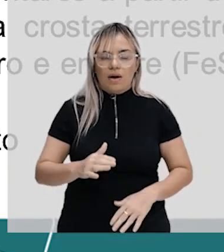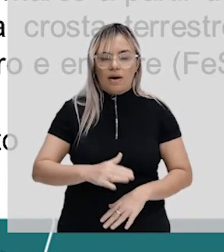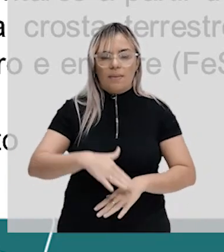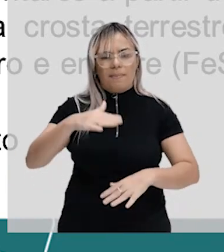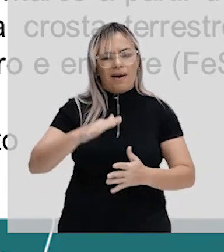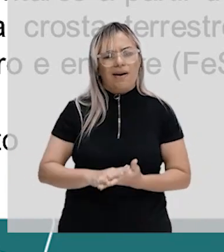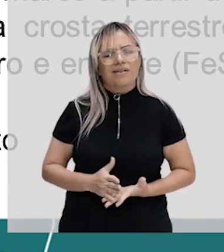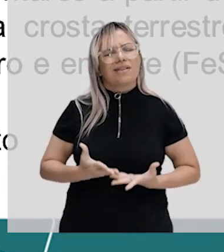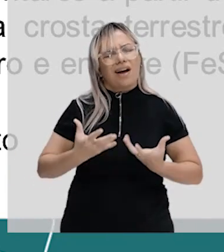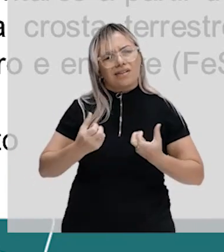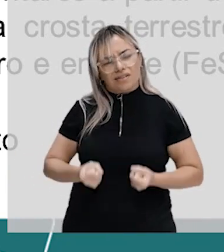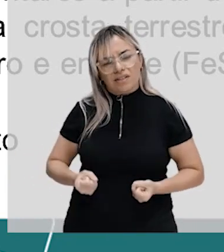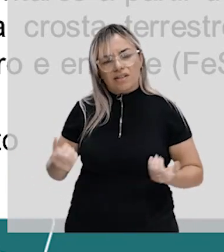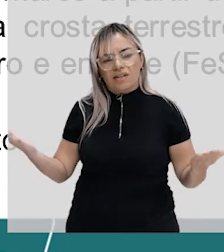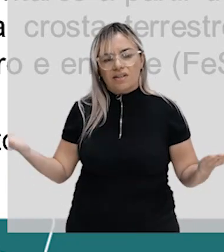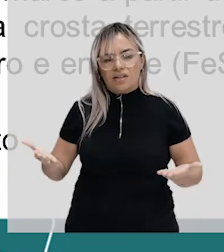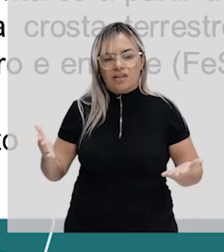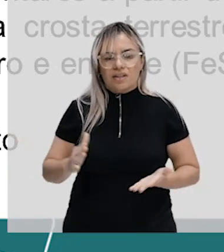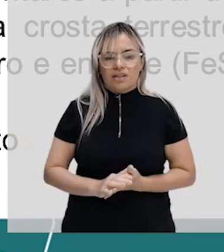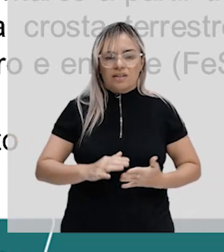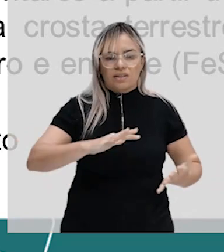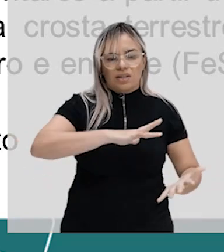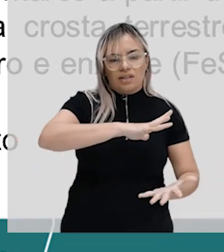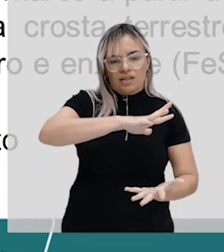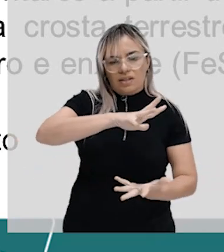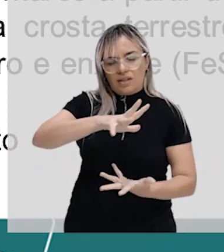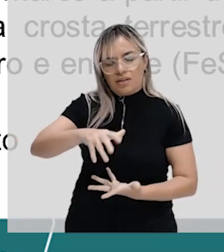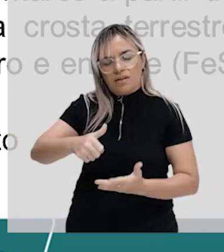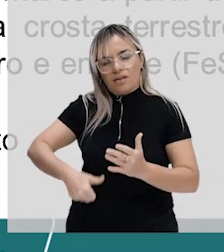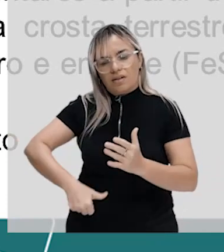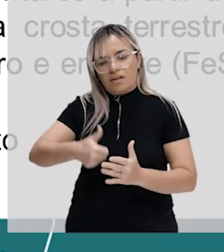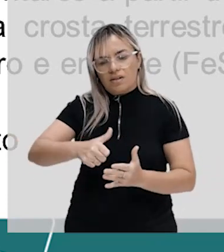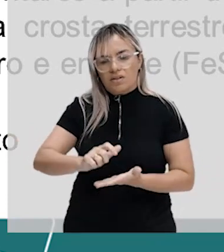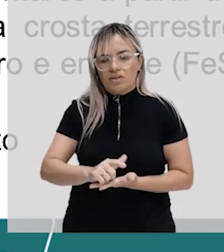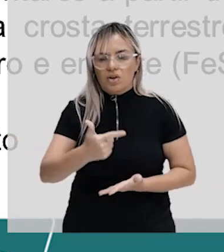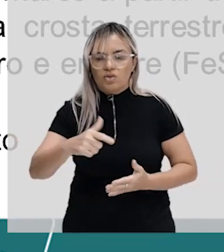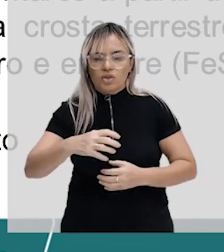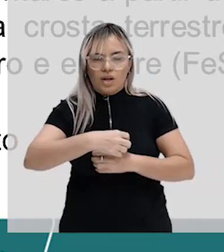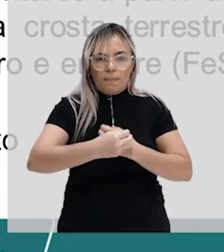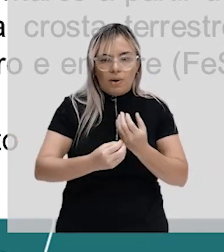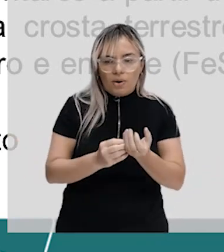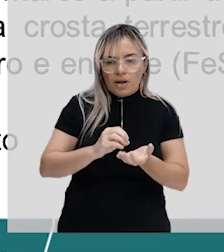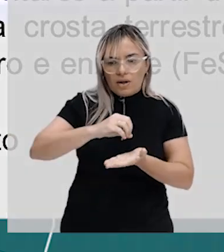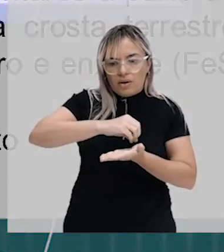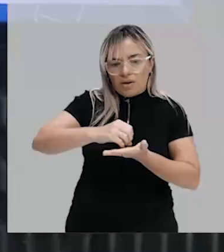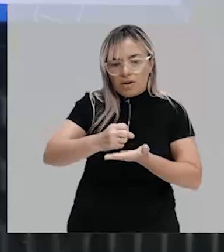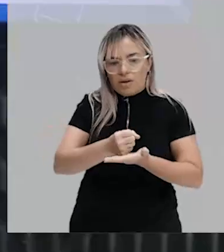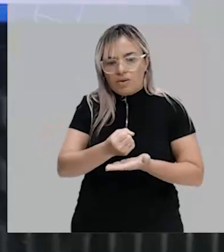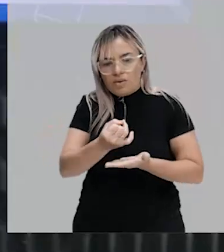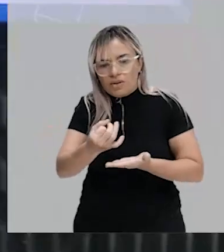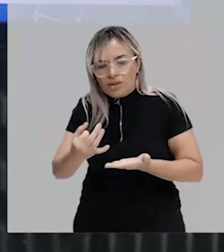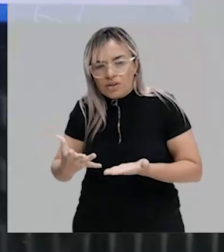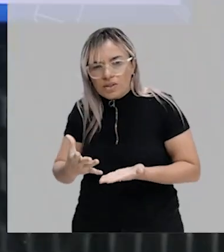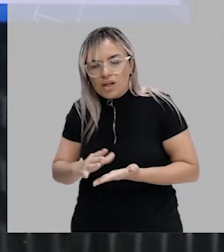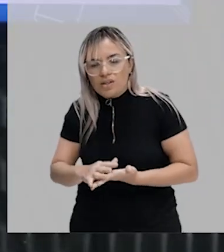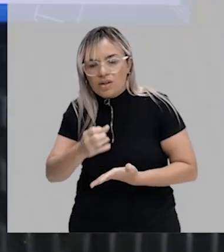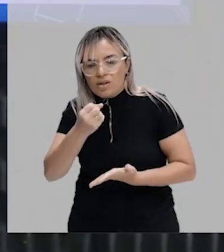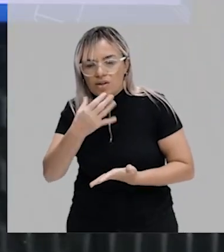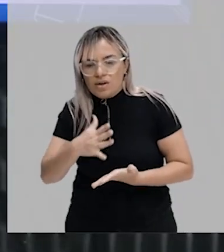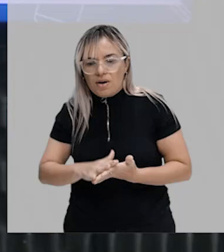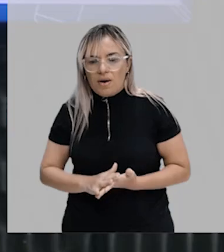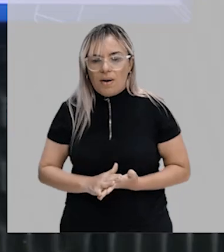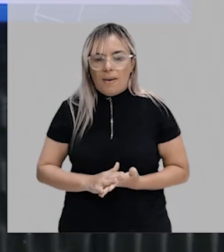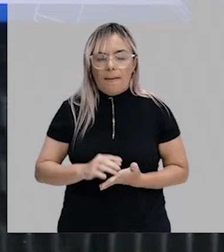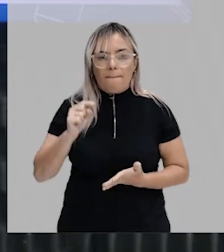atualmente. Na Terra Primitiva, não haveria moléculas orgânicas em quantidade suficiente para sustentar a multiplicação dos